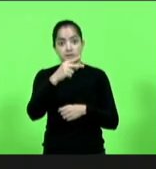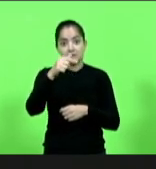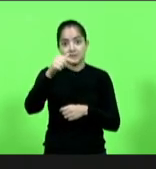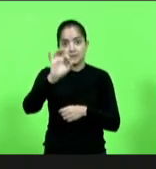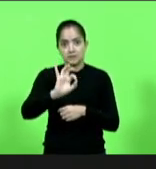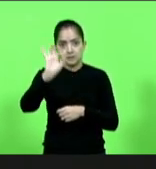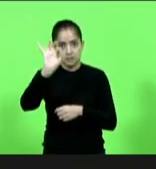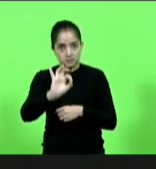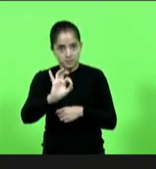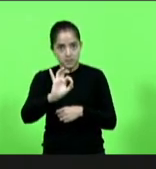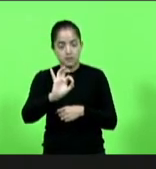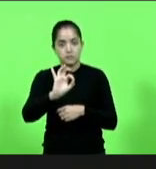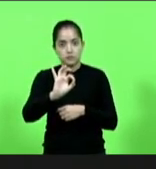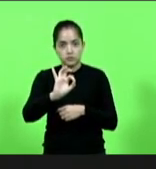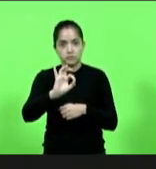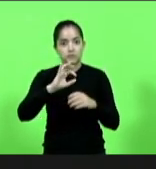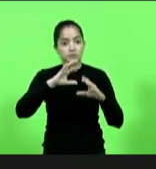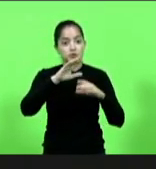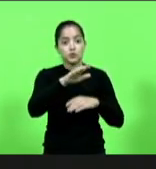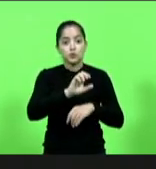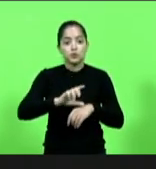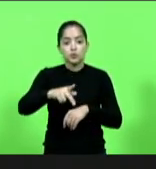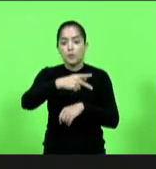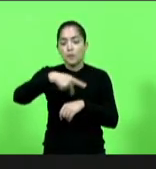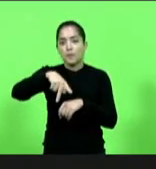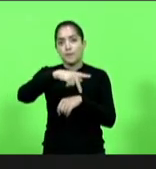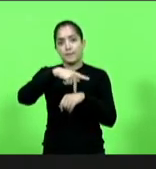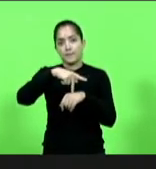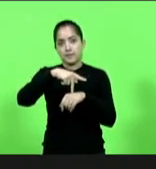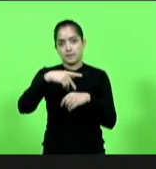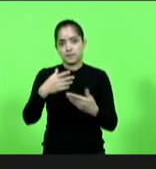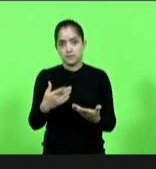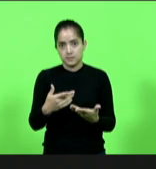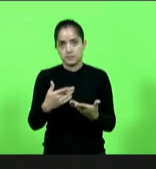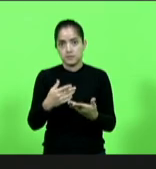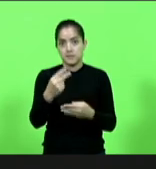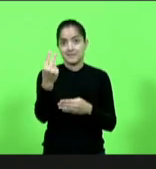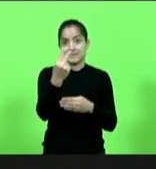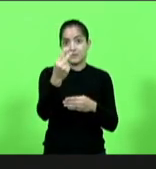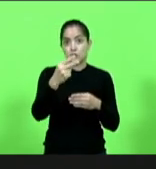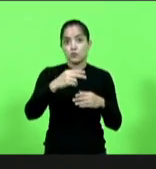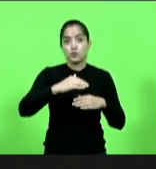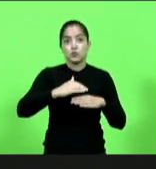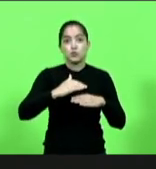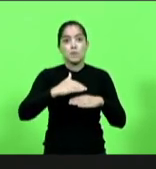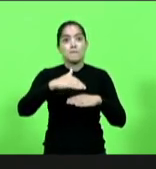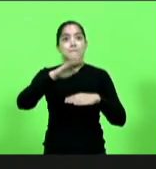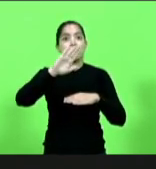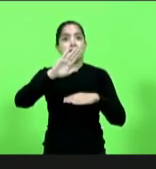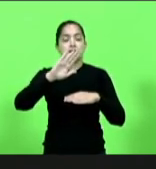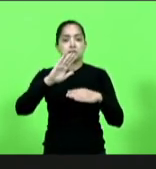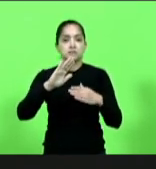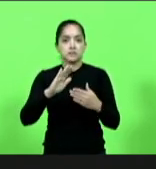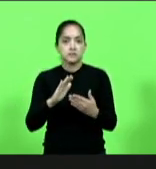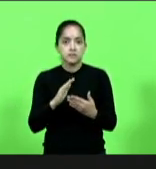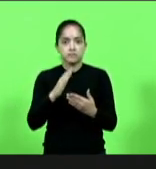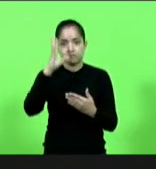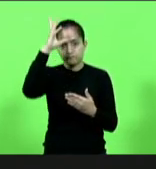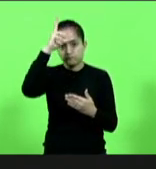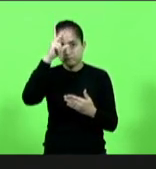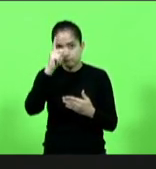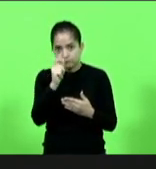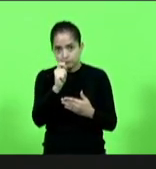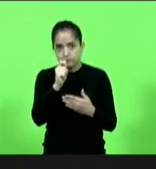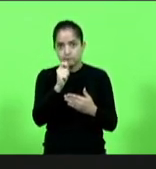dos abates de todo o país. Além disso, nós somos o segundo maior produtor de carne de aves do país, sendo